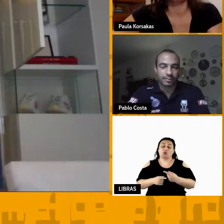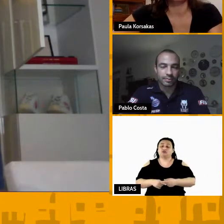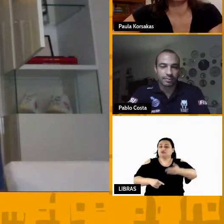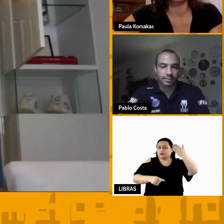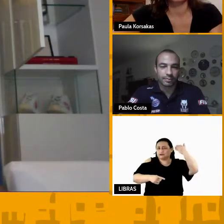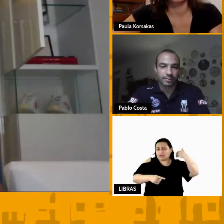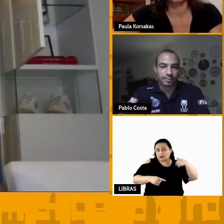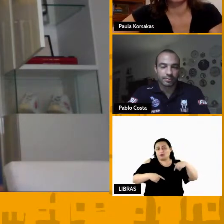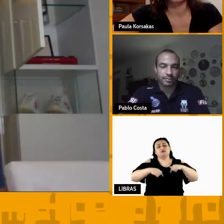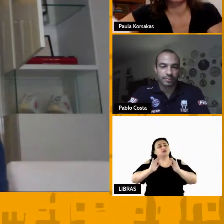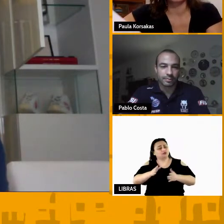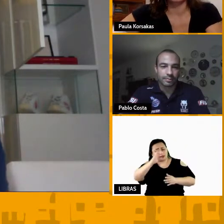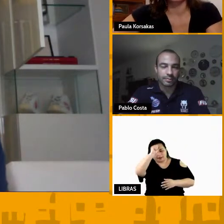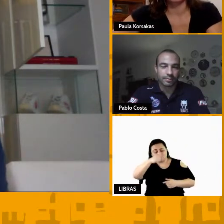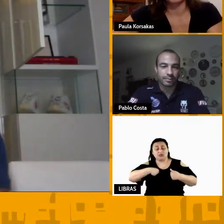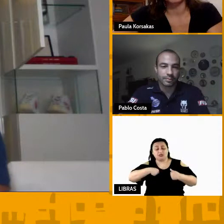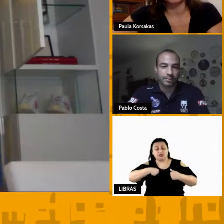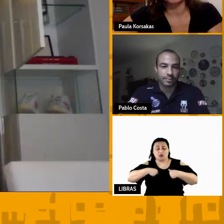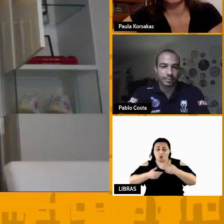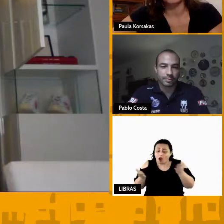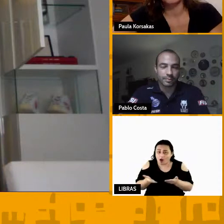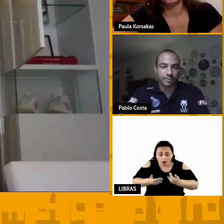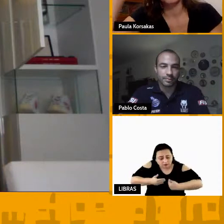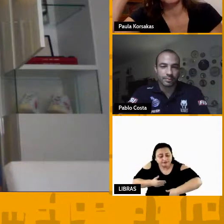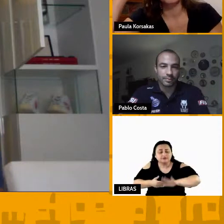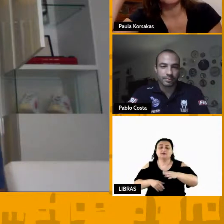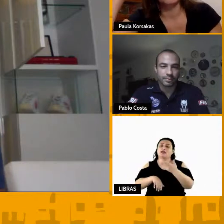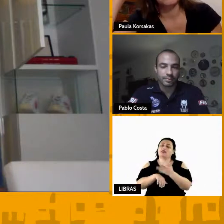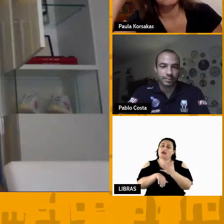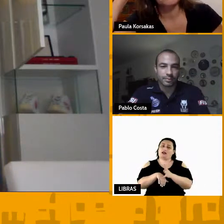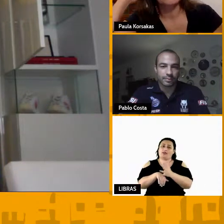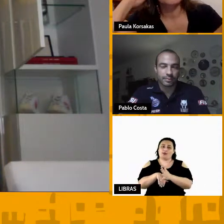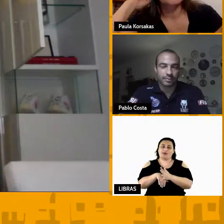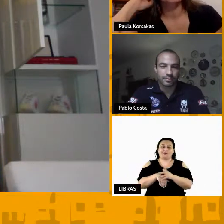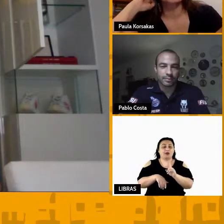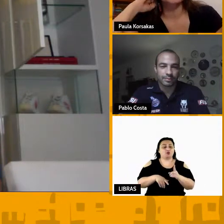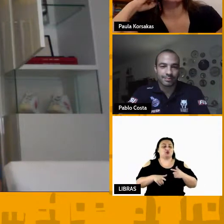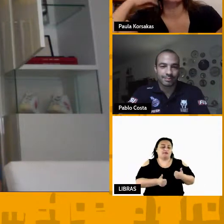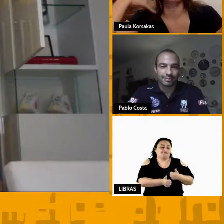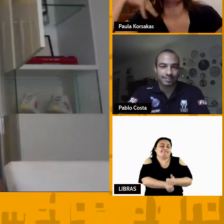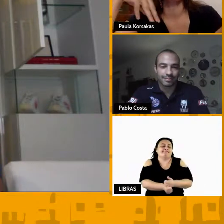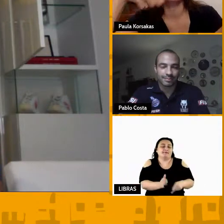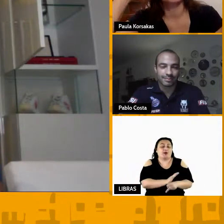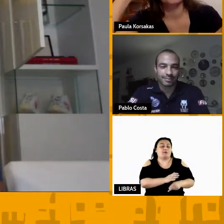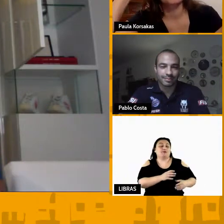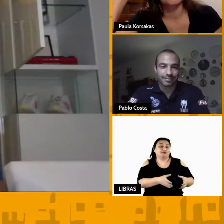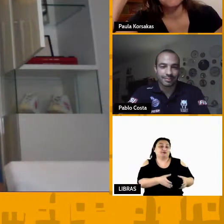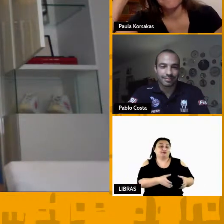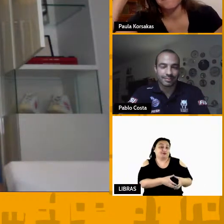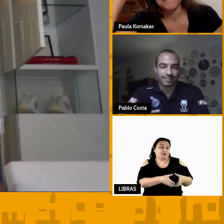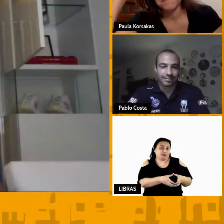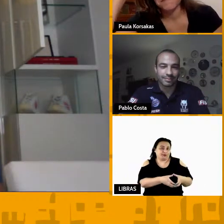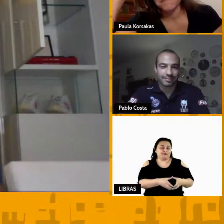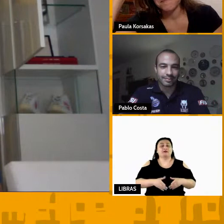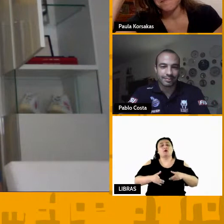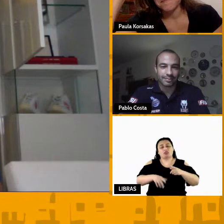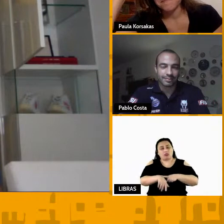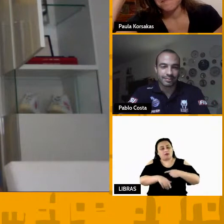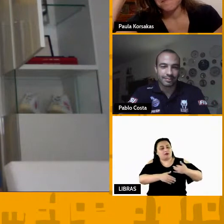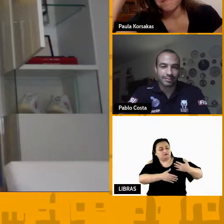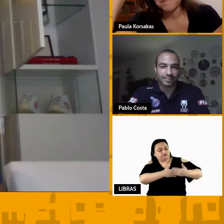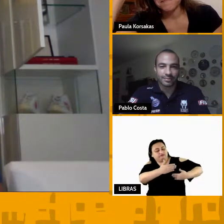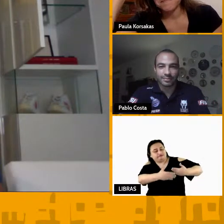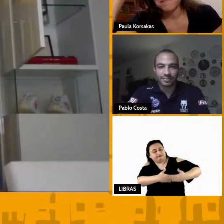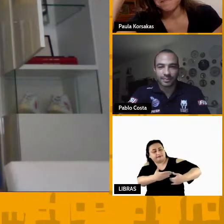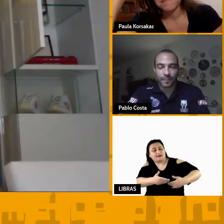me colocando à disposição deles como treinador e não mais como companheiro de equipe. E aí com o tempo passando, naturalmente a gente